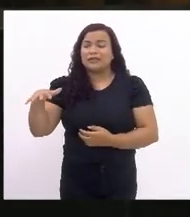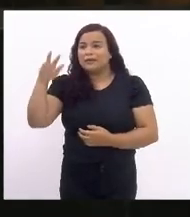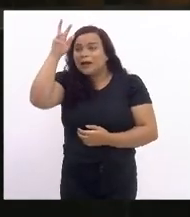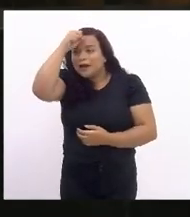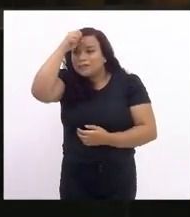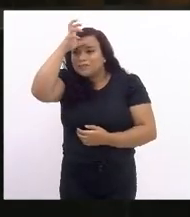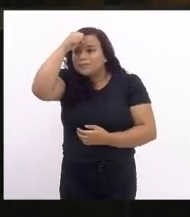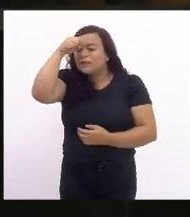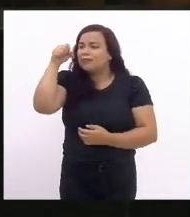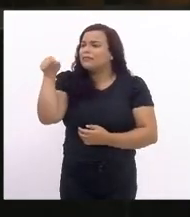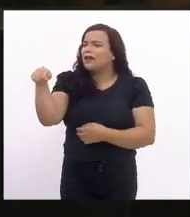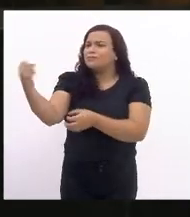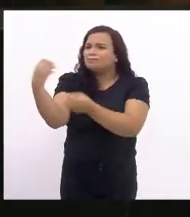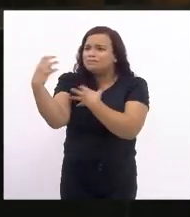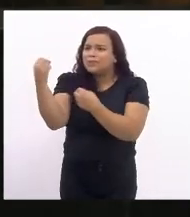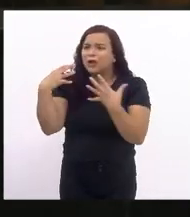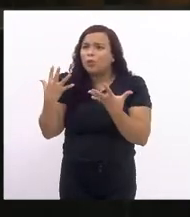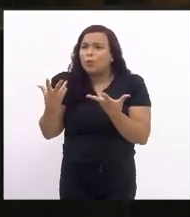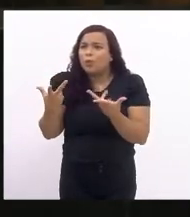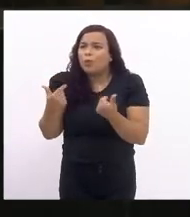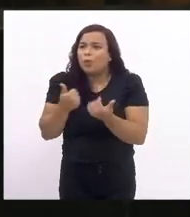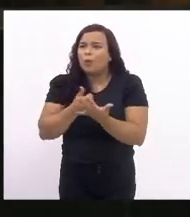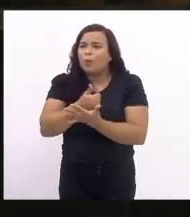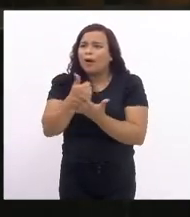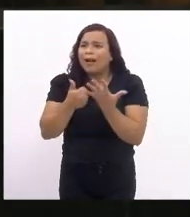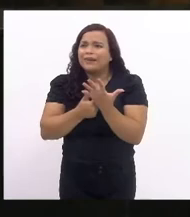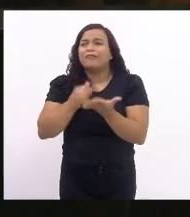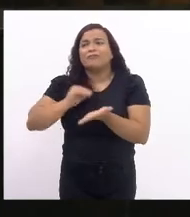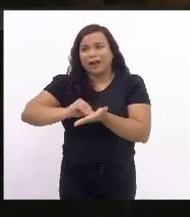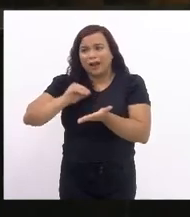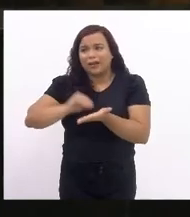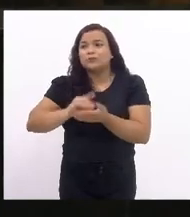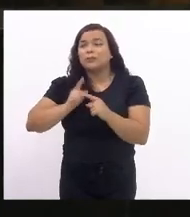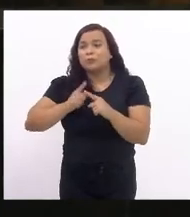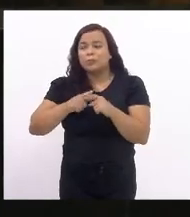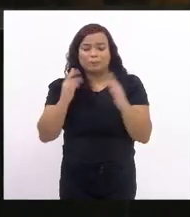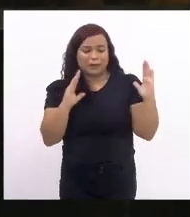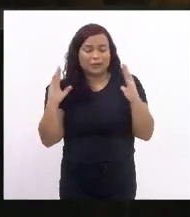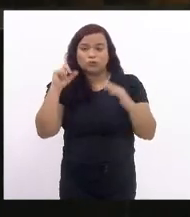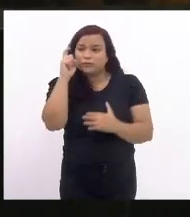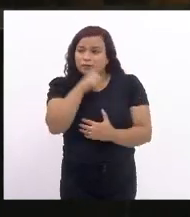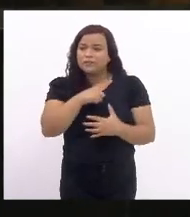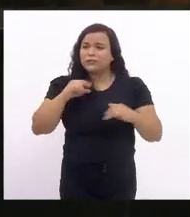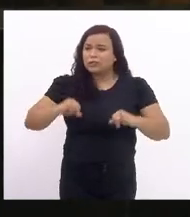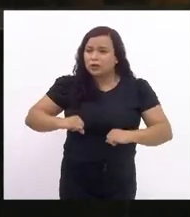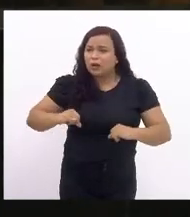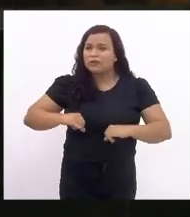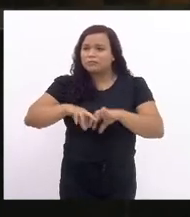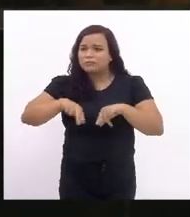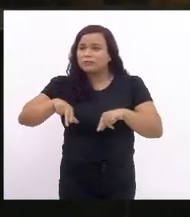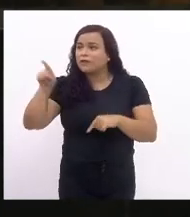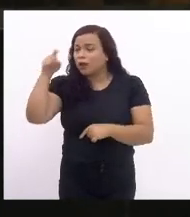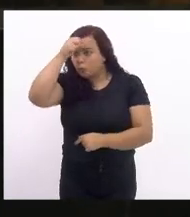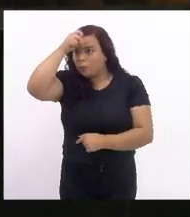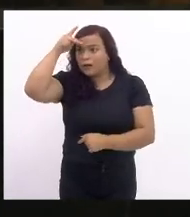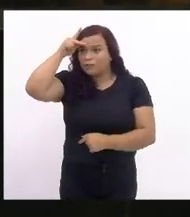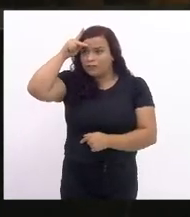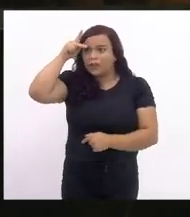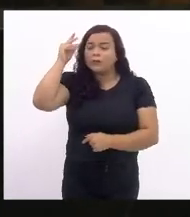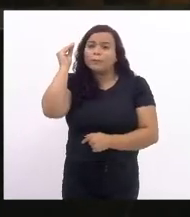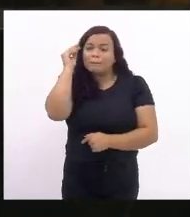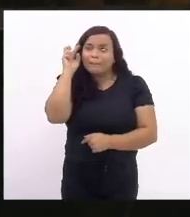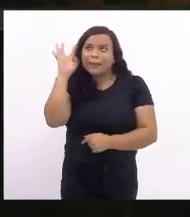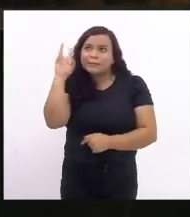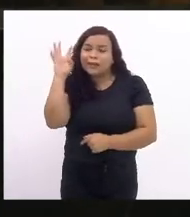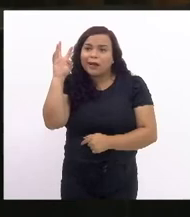qualidades mediante a todo esse período sensível que vivenciamos. O prefeito, em vez de retornar